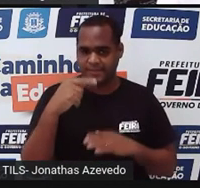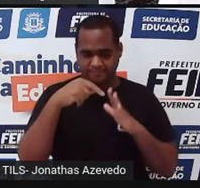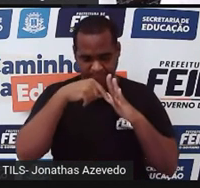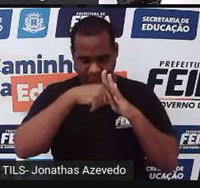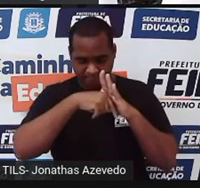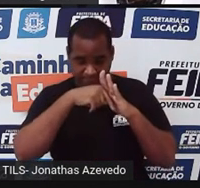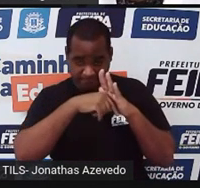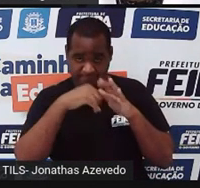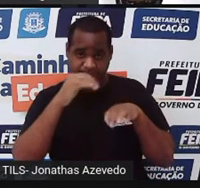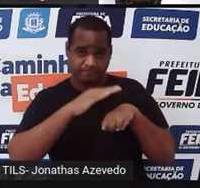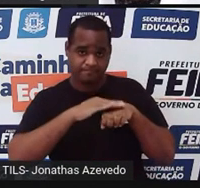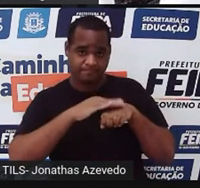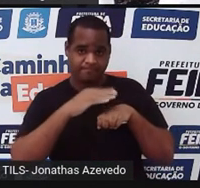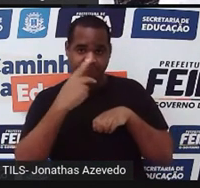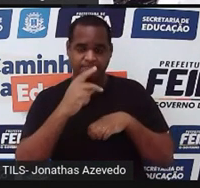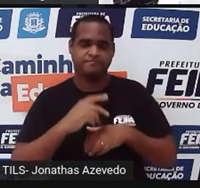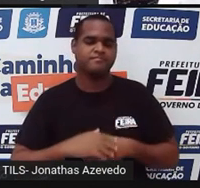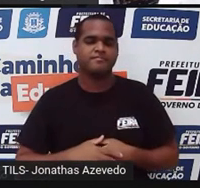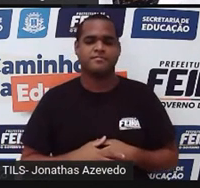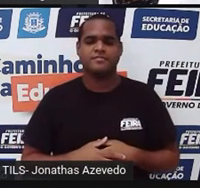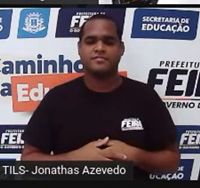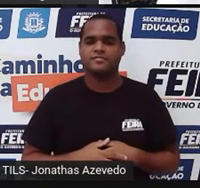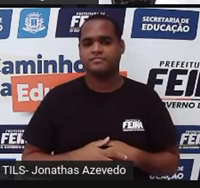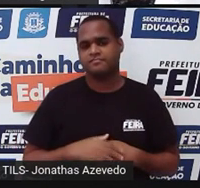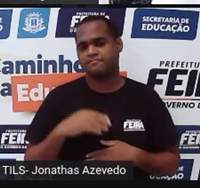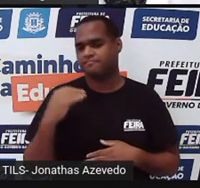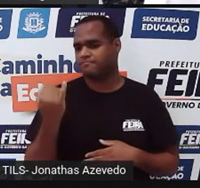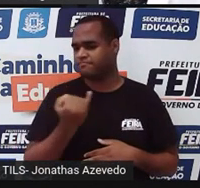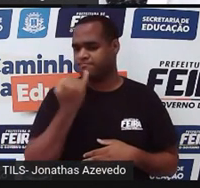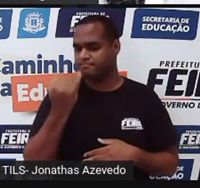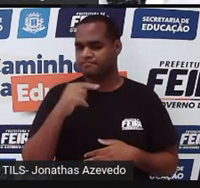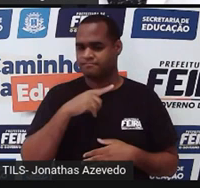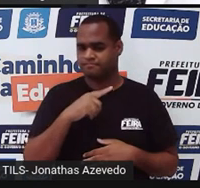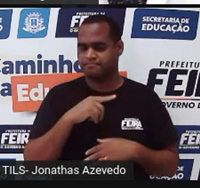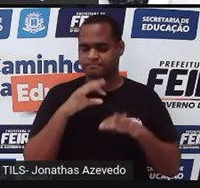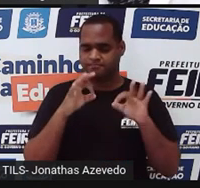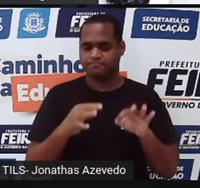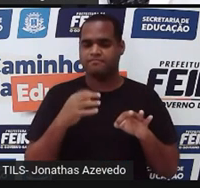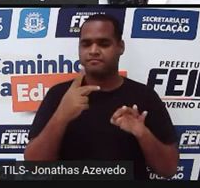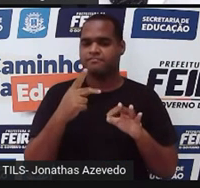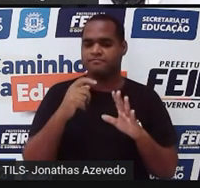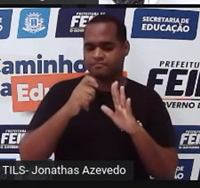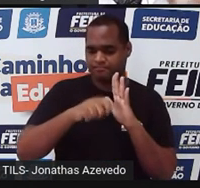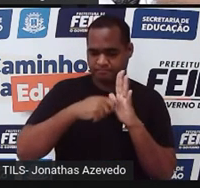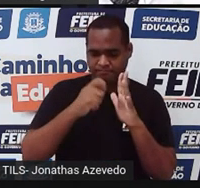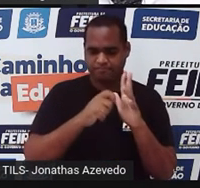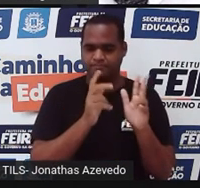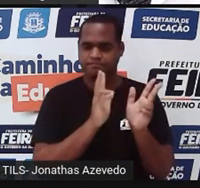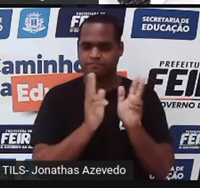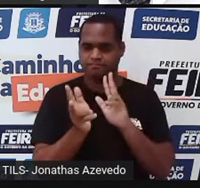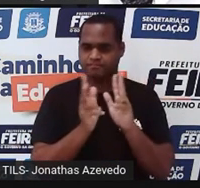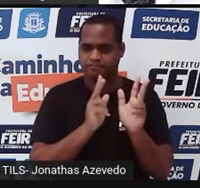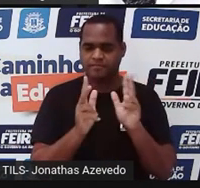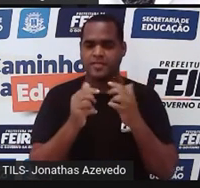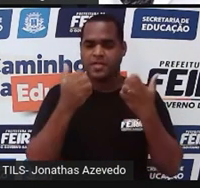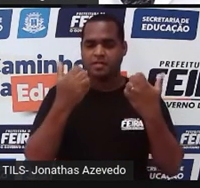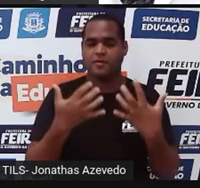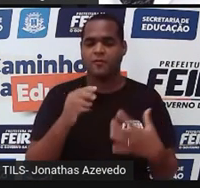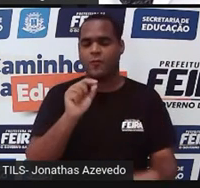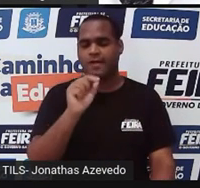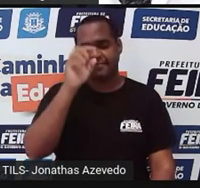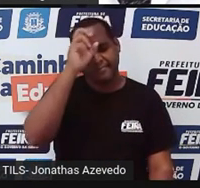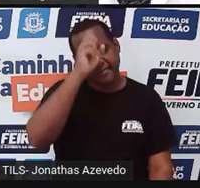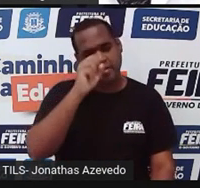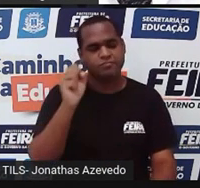avaliar você mesmo eu acho interessante eu queria propor a você que você gravasse um áudio comentando sobre o que você